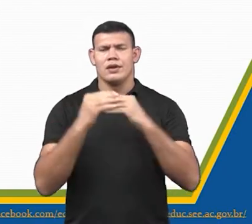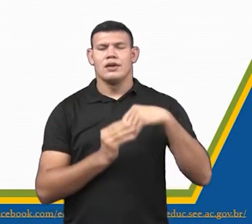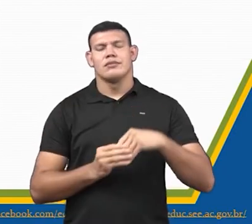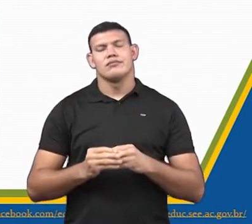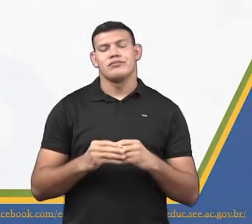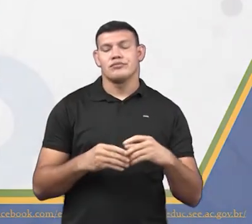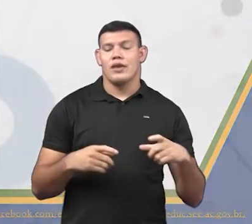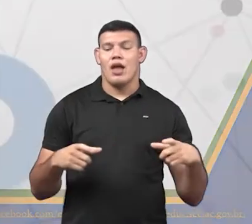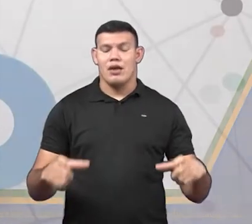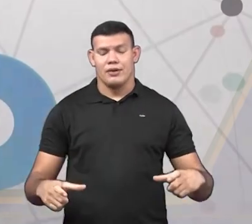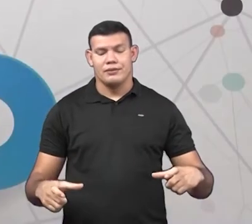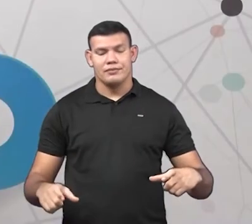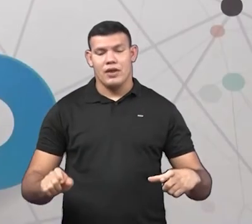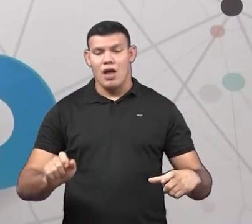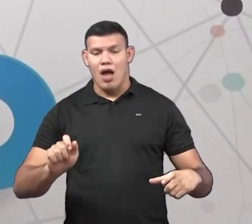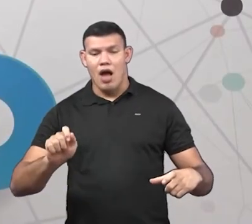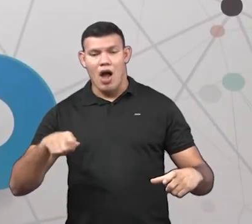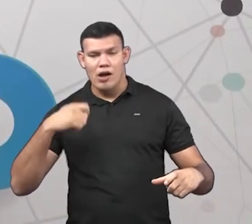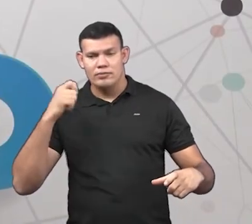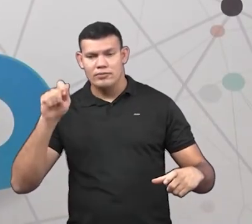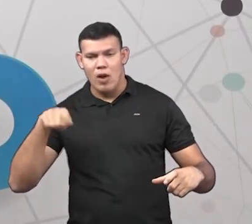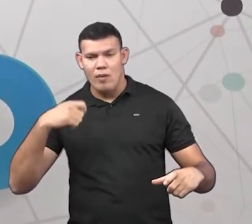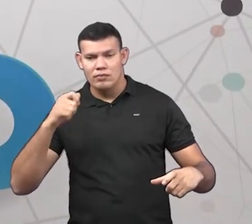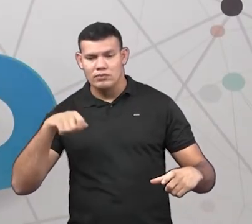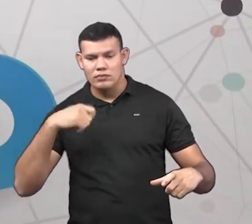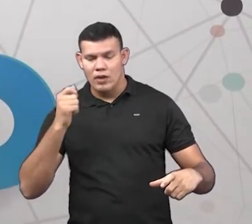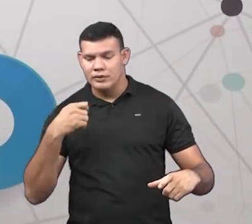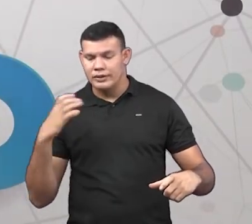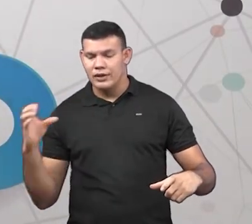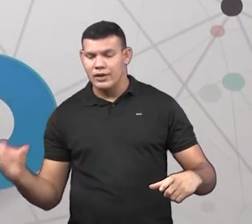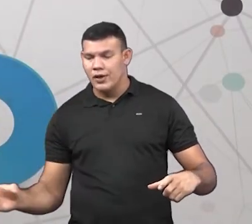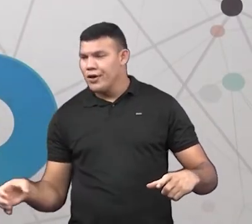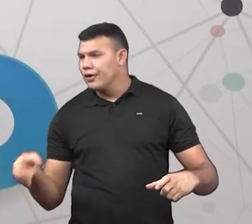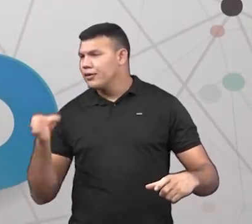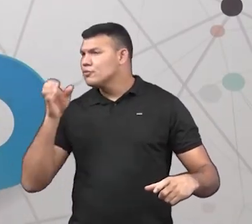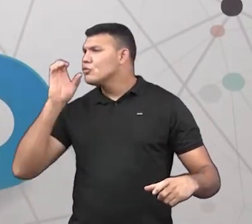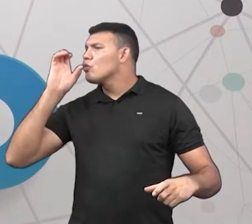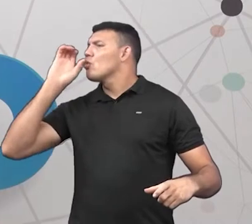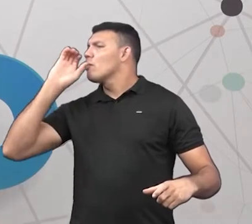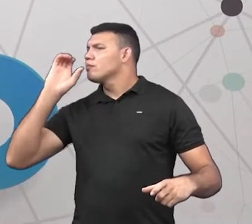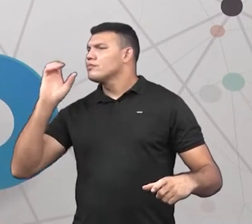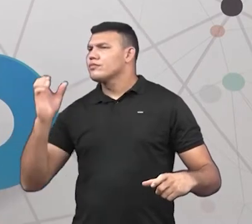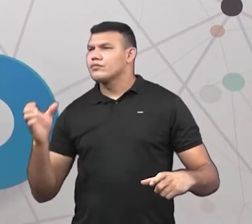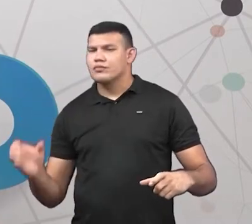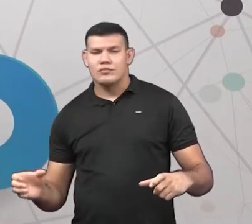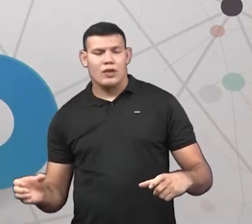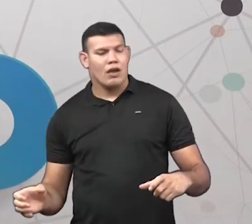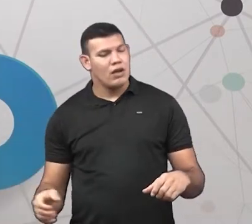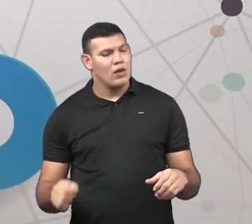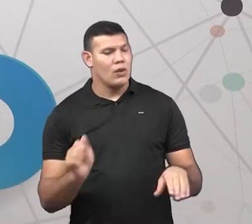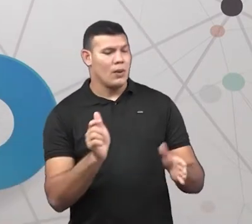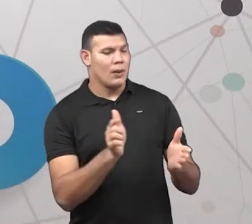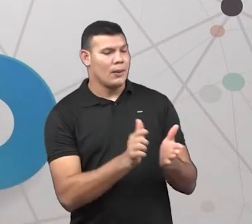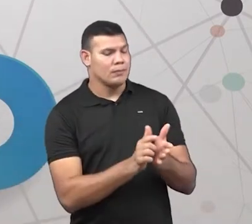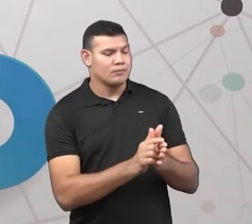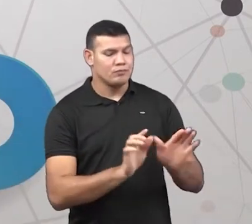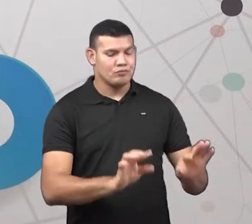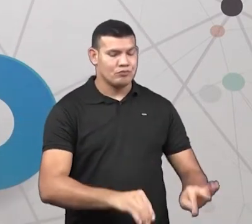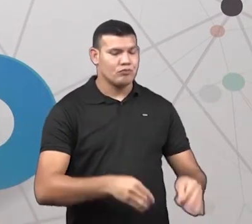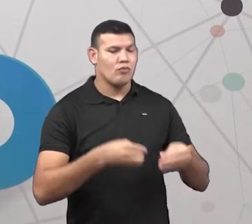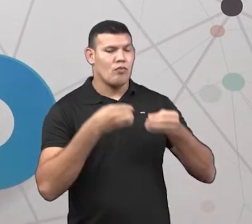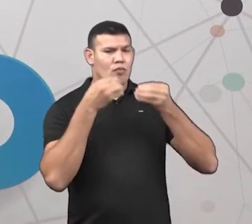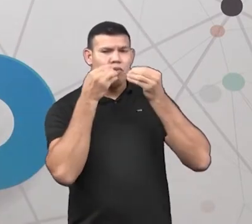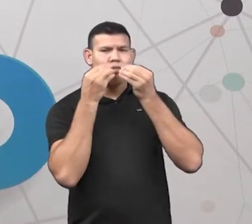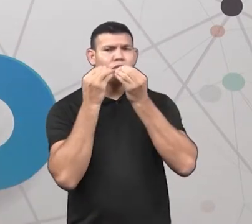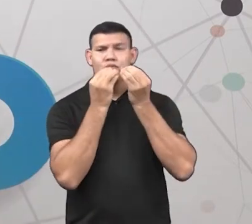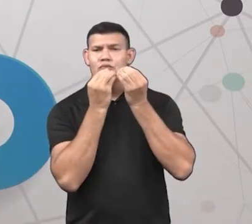medo. Aí tem um copo de plástico. E eu também tenho um monte de papelzinho, né? De lencinho que eu me